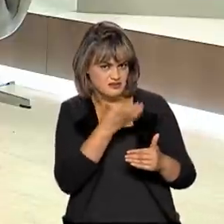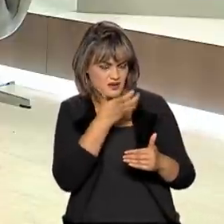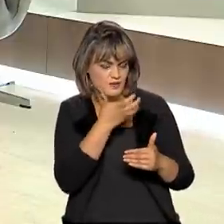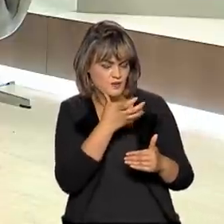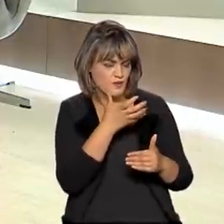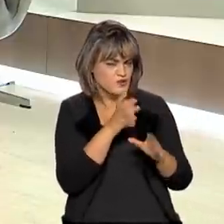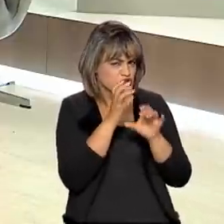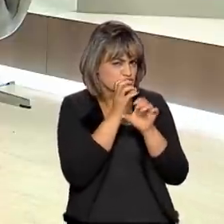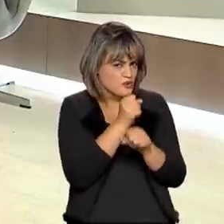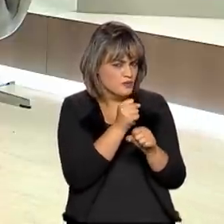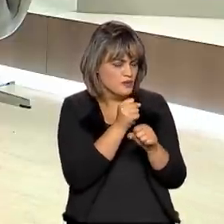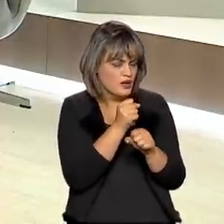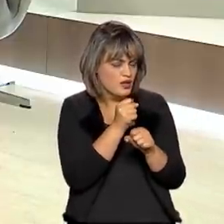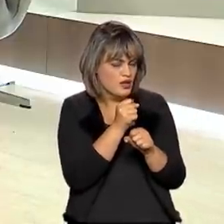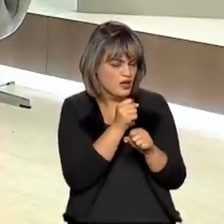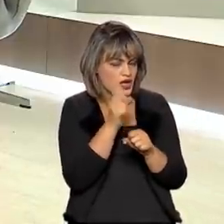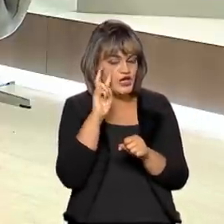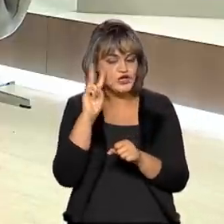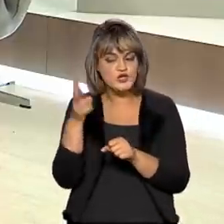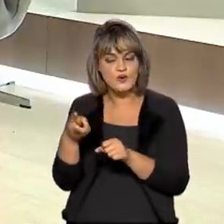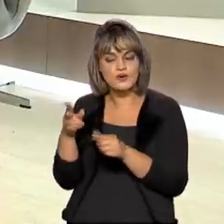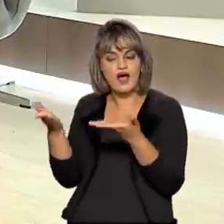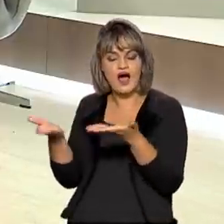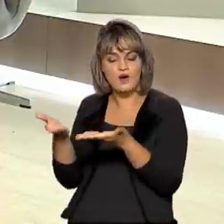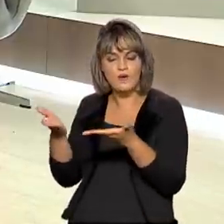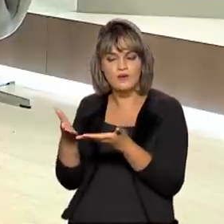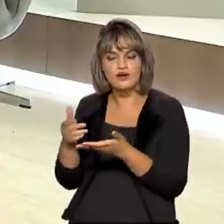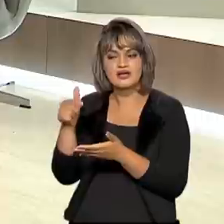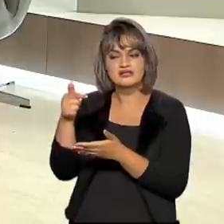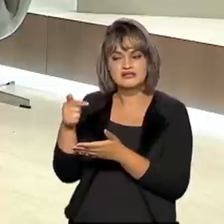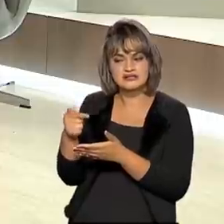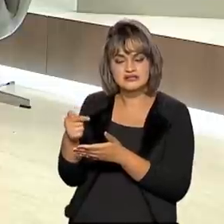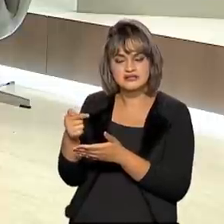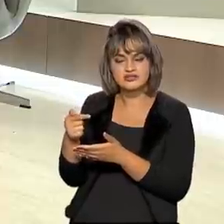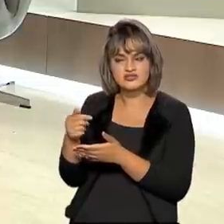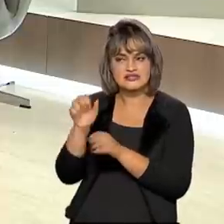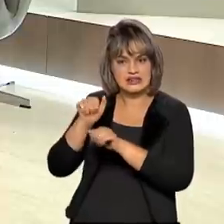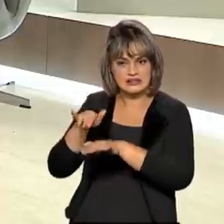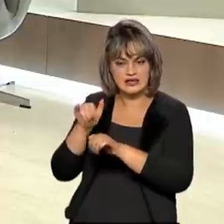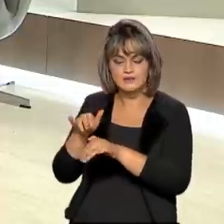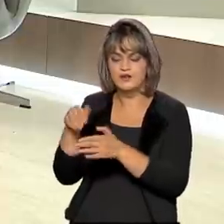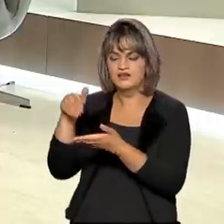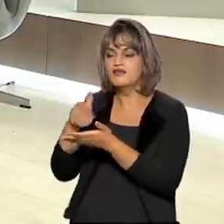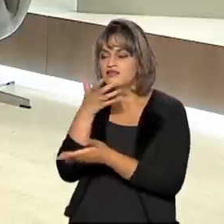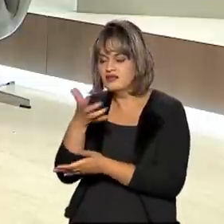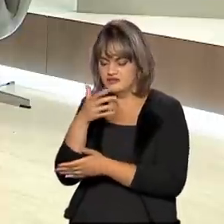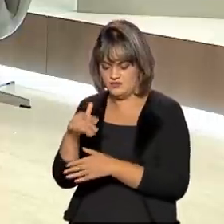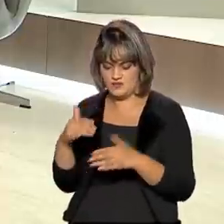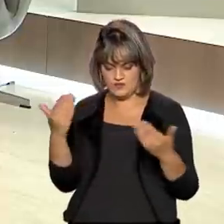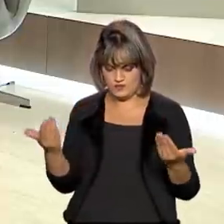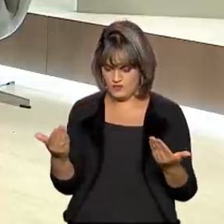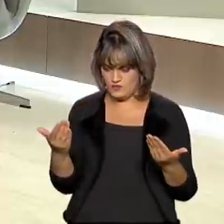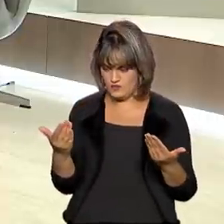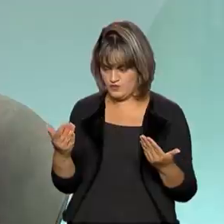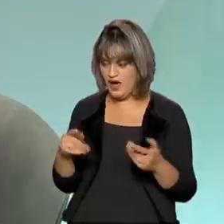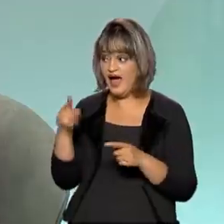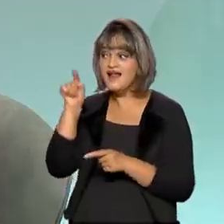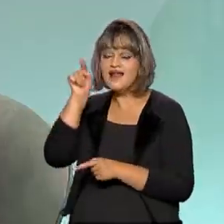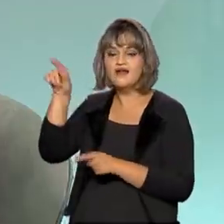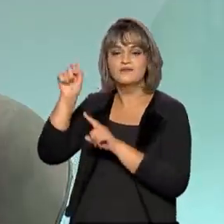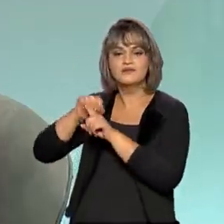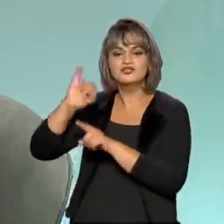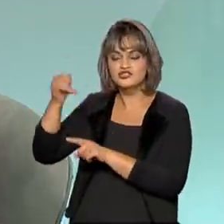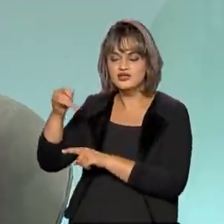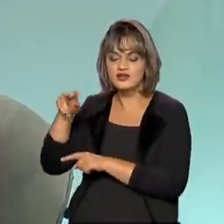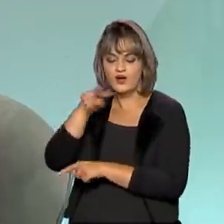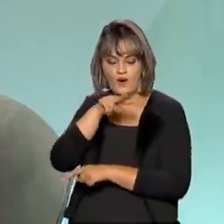acumulo e olho o consumo que vai ter agora, de setembro a dezembro desse ano. E lá em janeiro, se ele passar a meta, ele